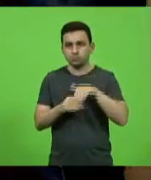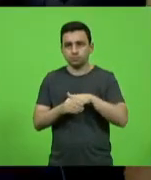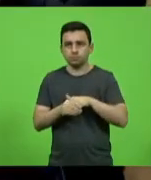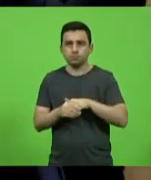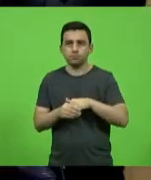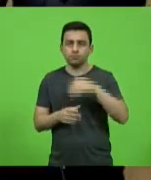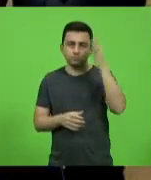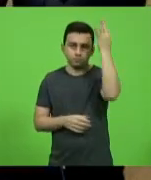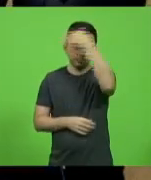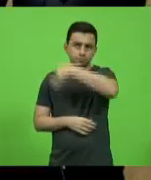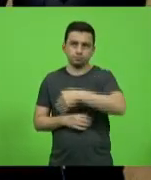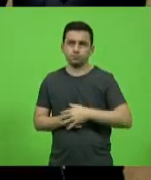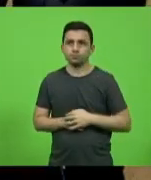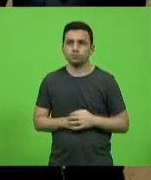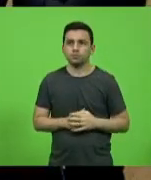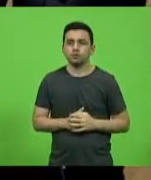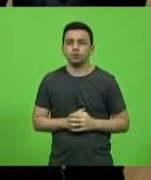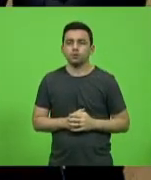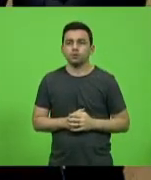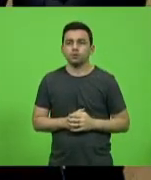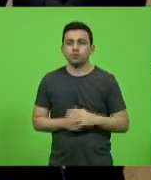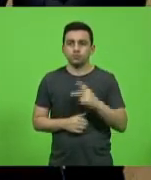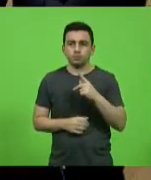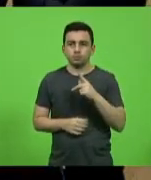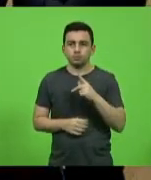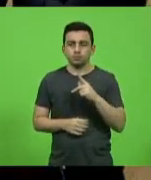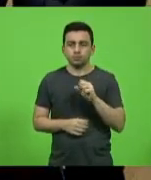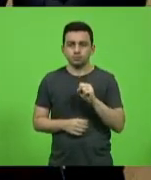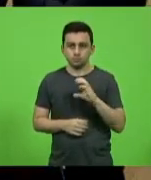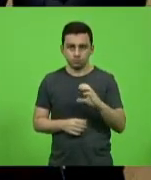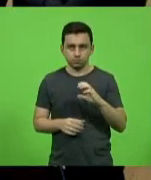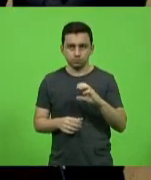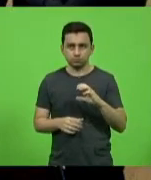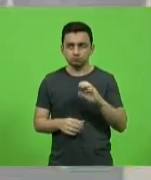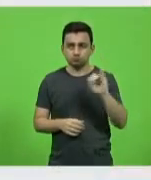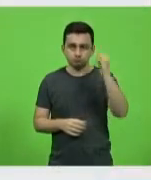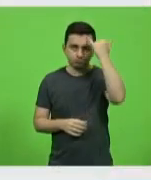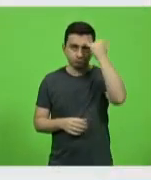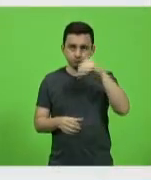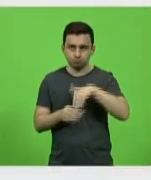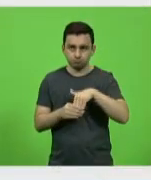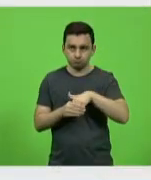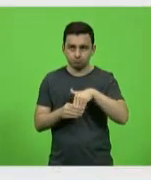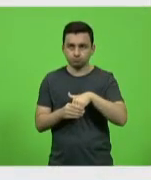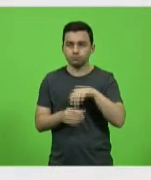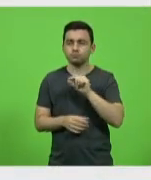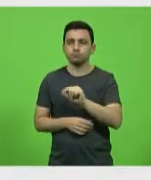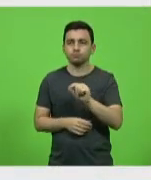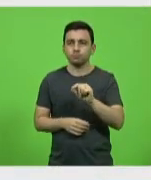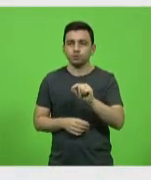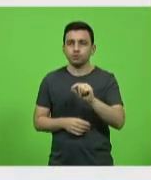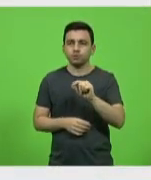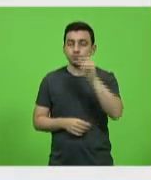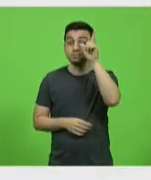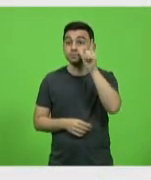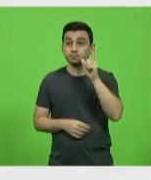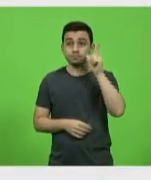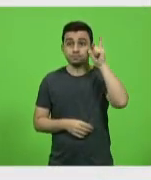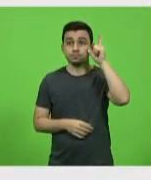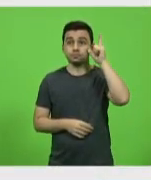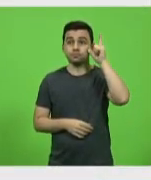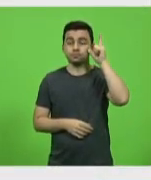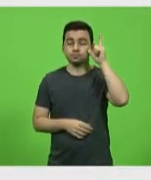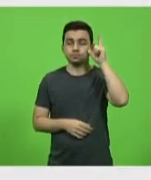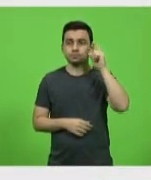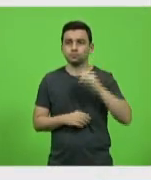O líder do PSC, deputado Jair Mioto, vota no deputado Laércio Schuster, no